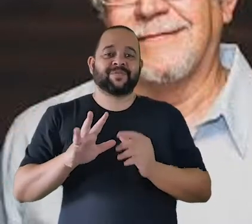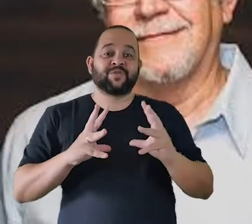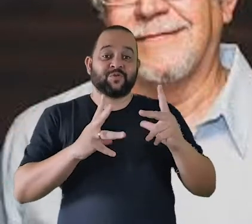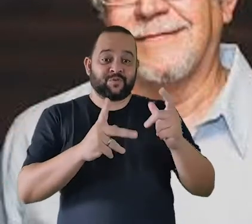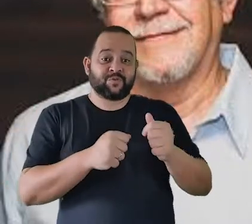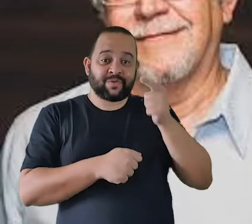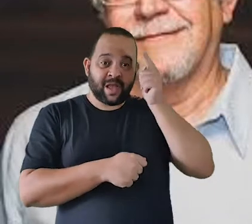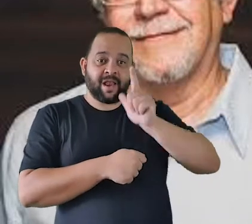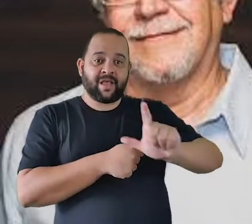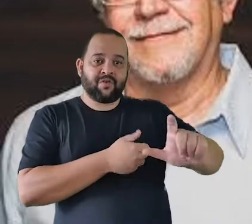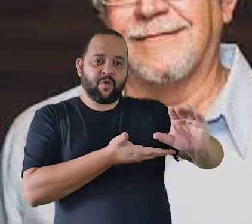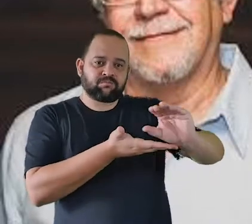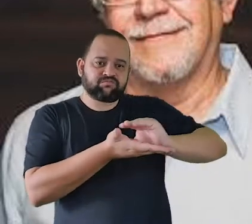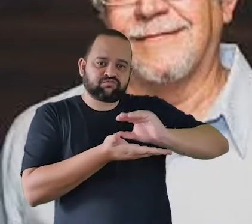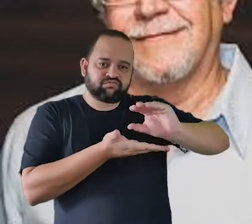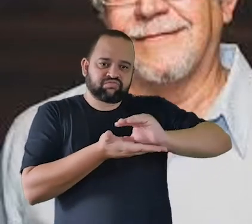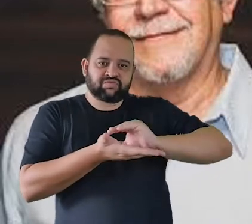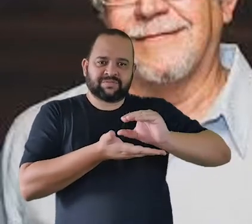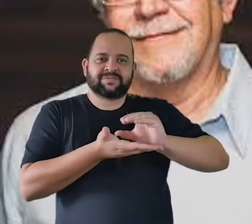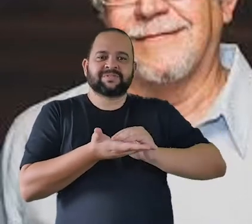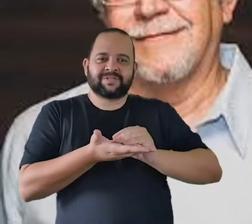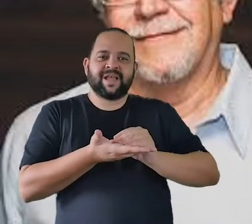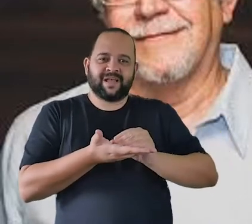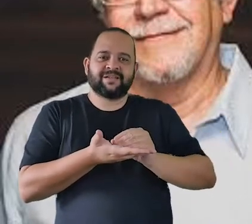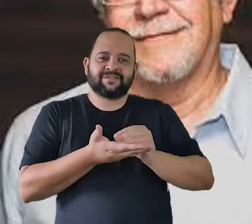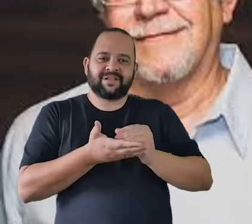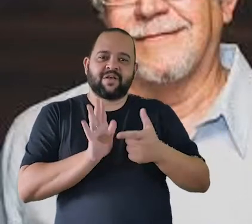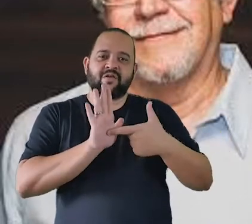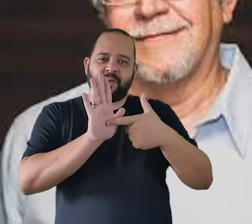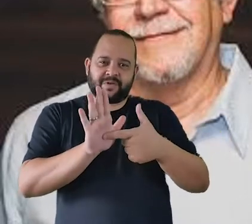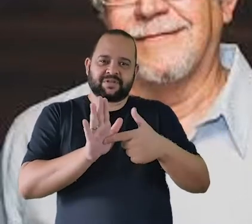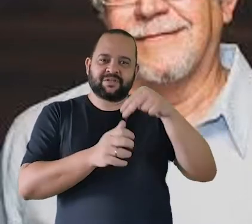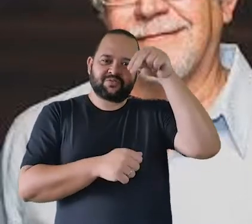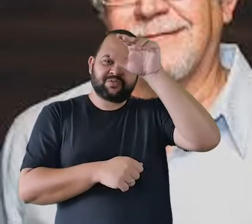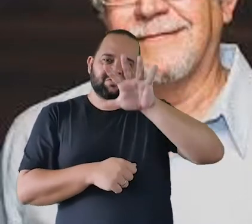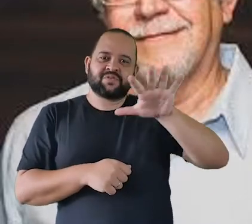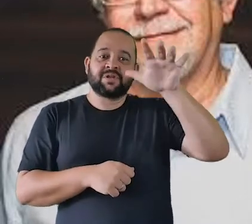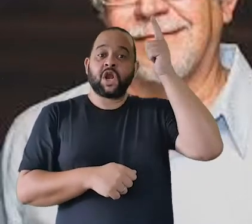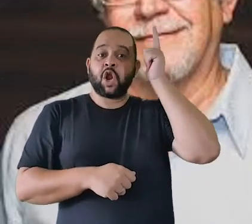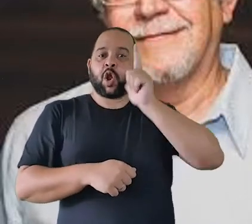Nordeste, ele conseguiu pagar os seus estudos na Europa.